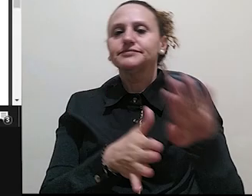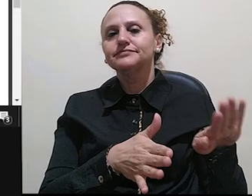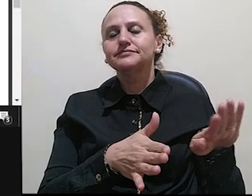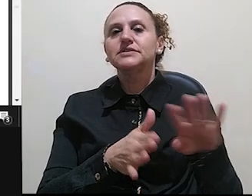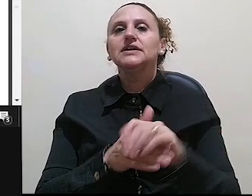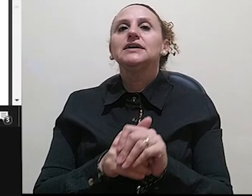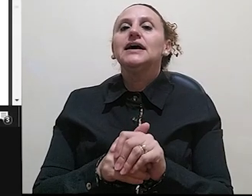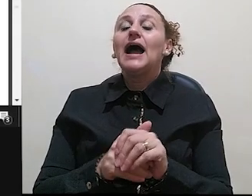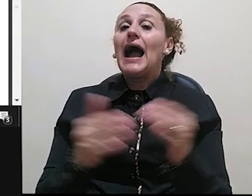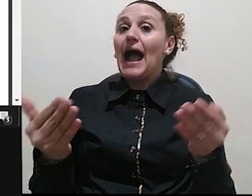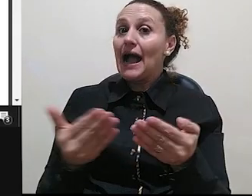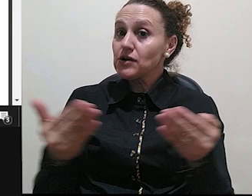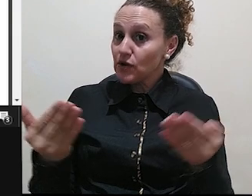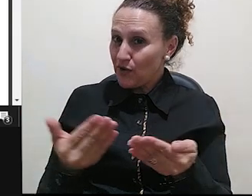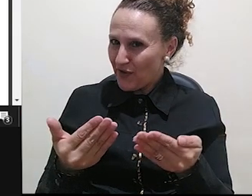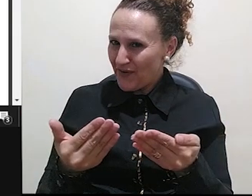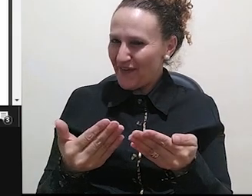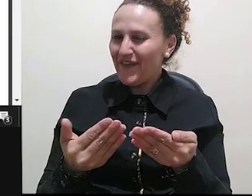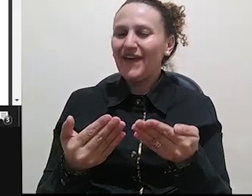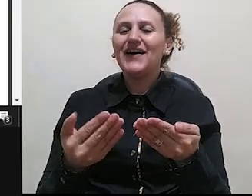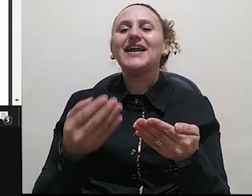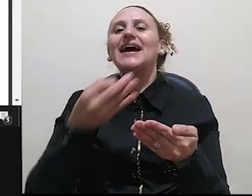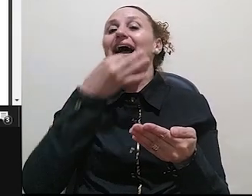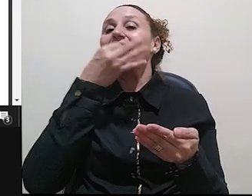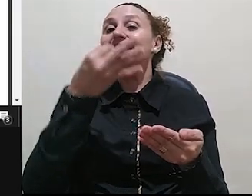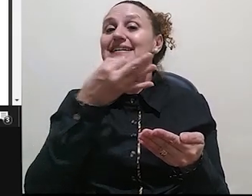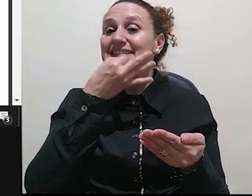Nesse caso, né? Quem que é o autor da resenha?